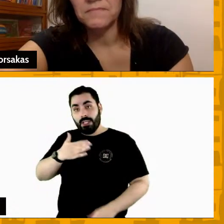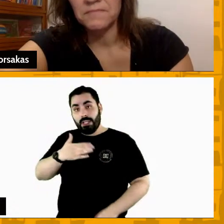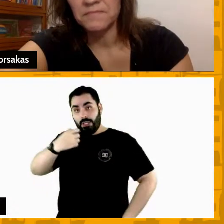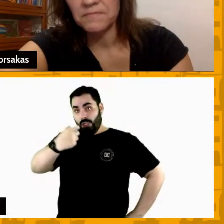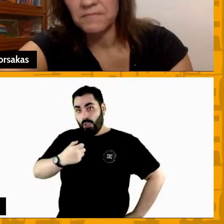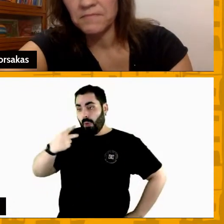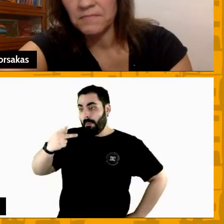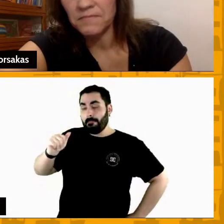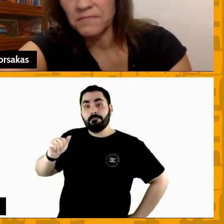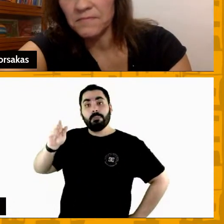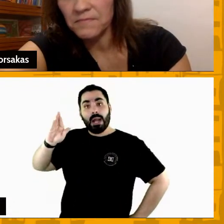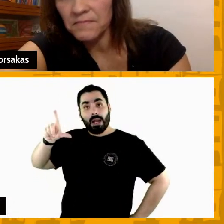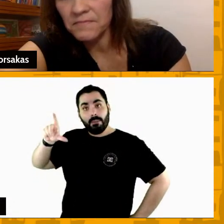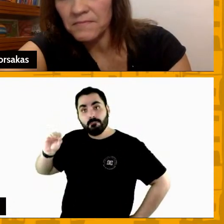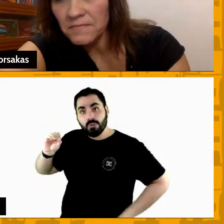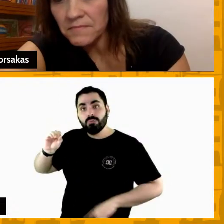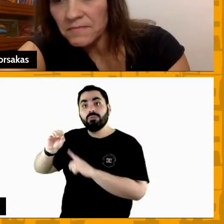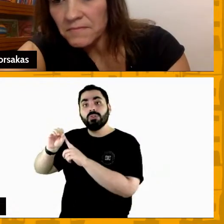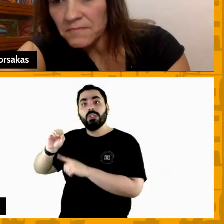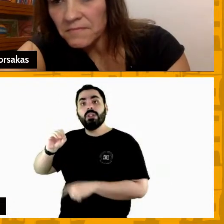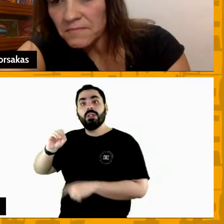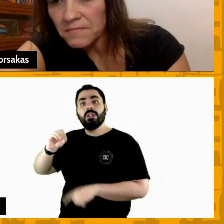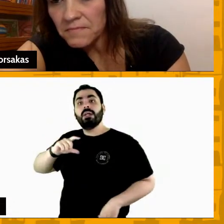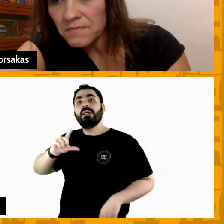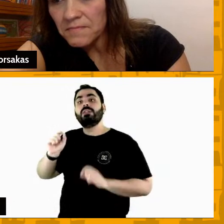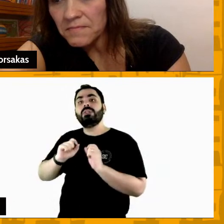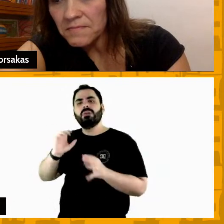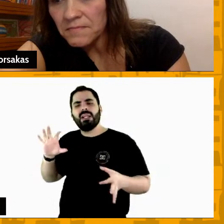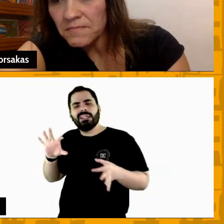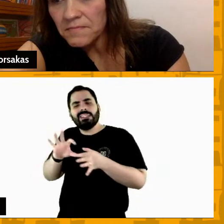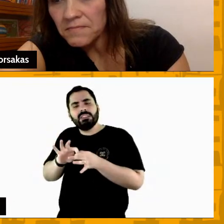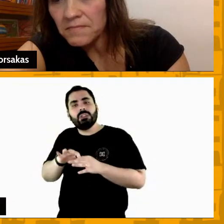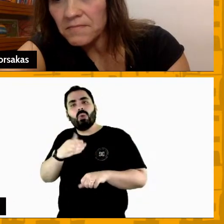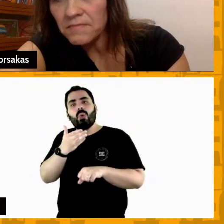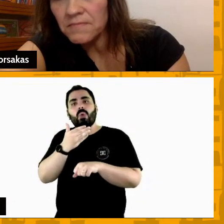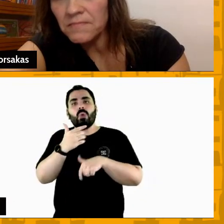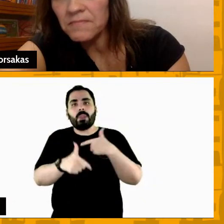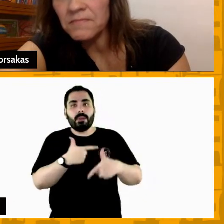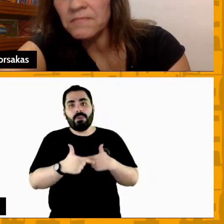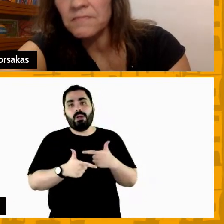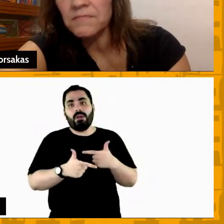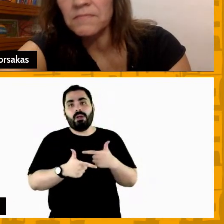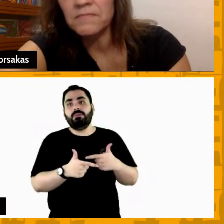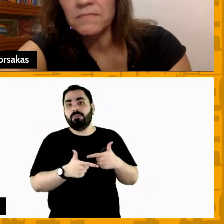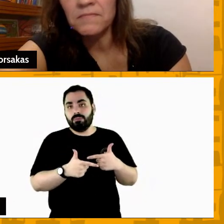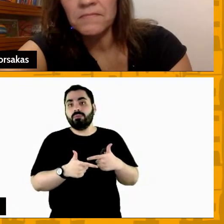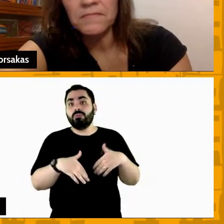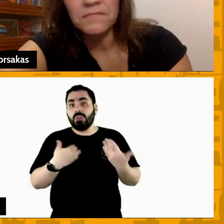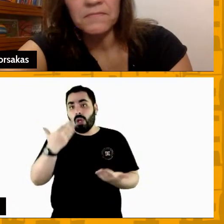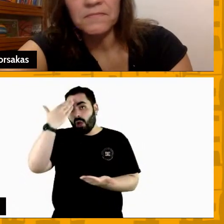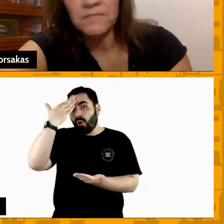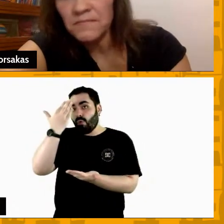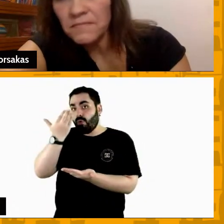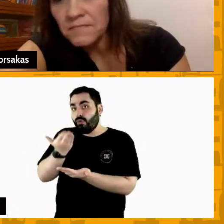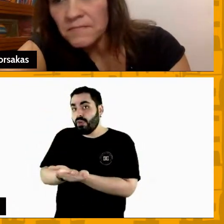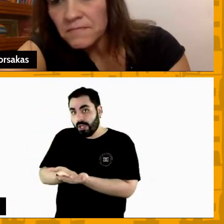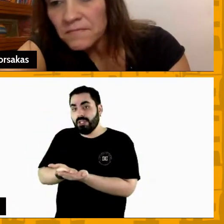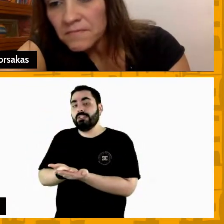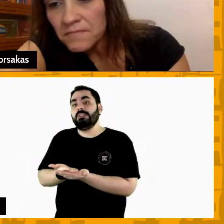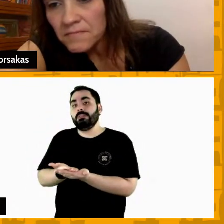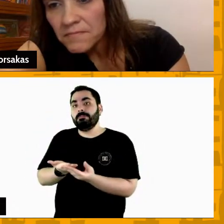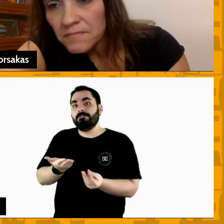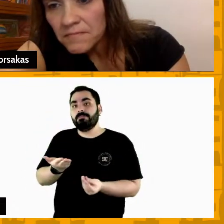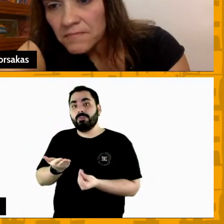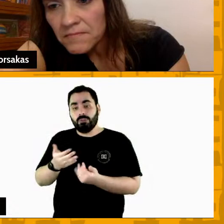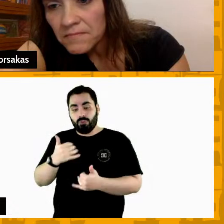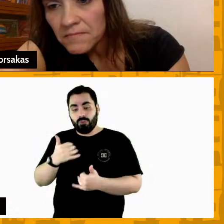ela é muito ligada no trabalho então acho que a confiança que nos dá para o jogo e